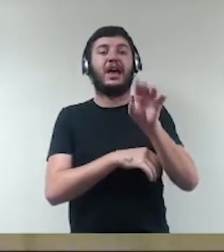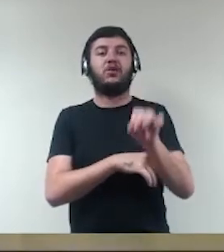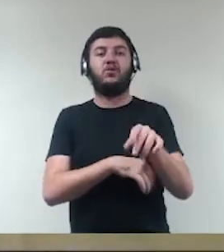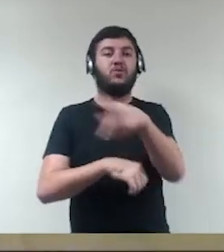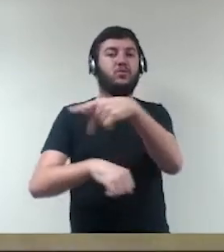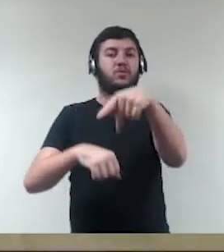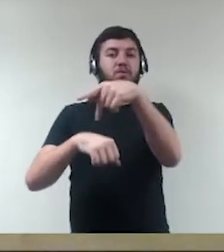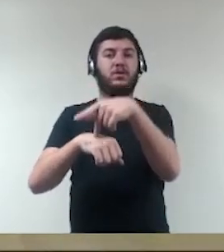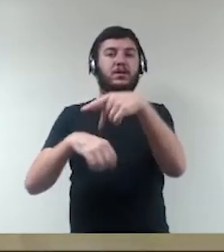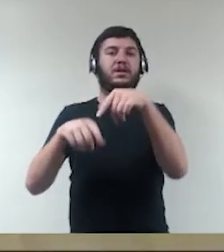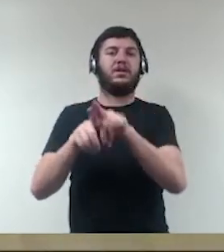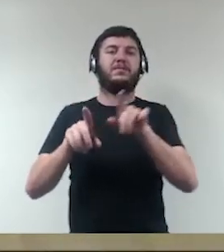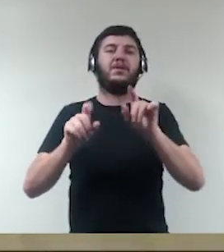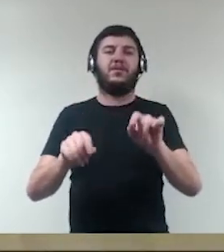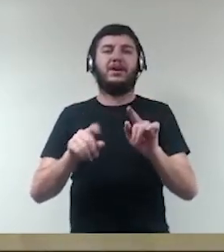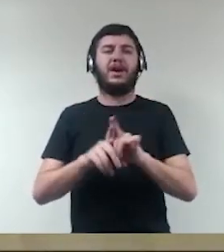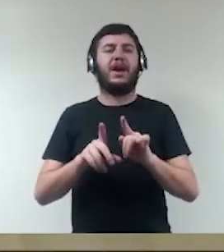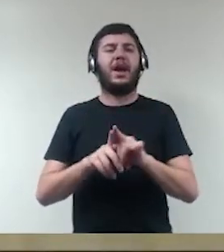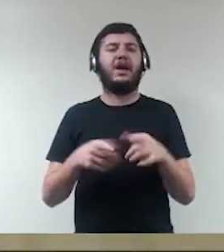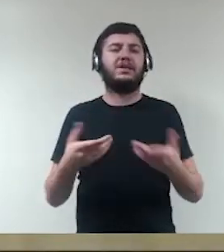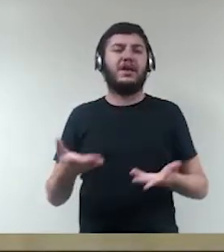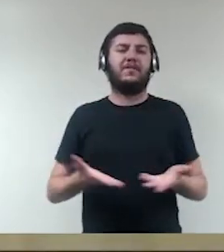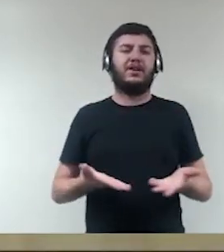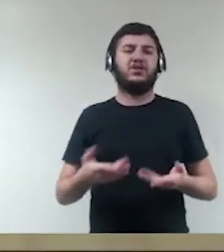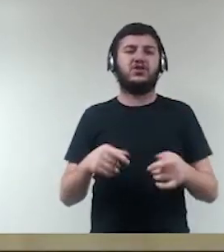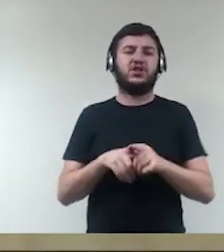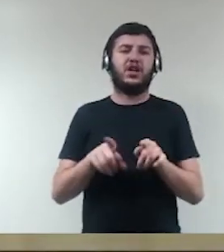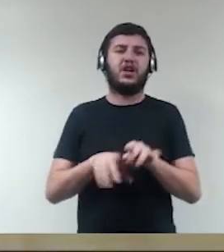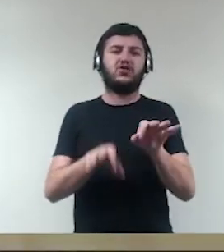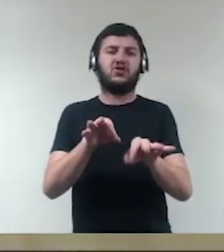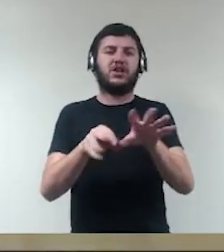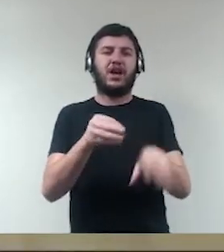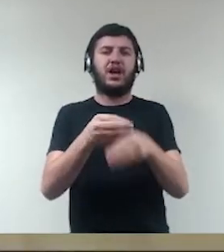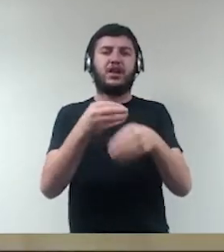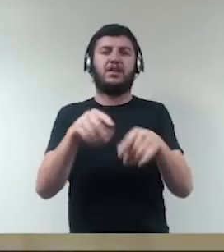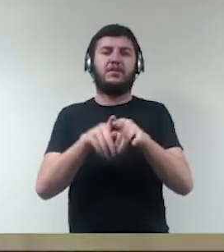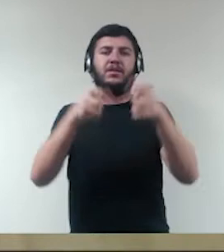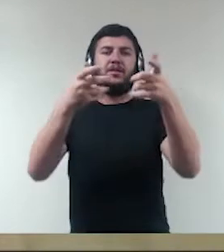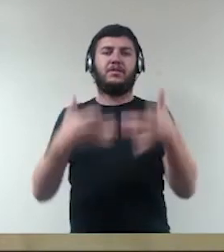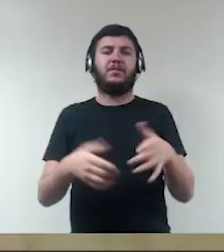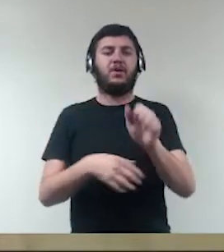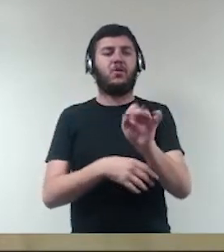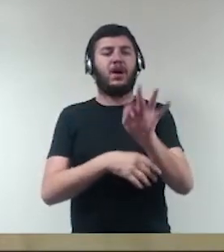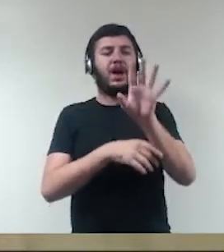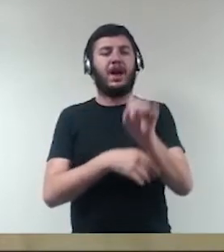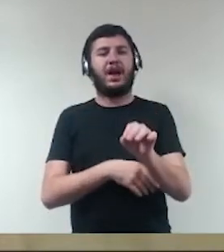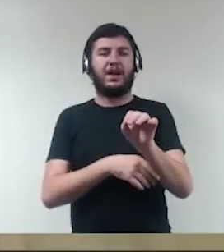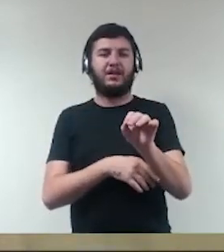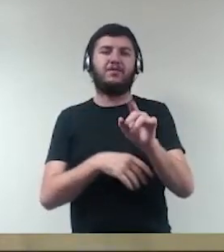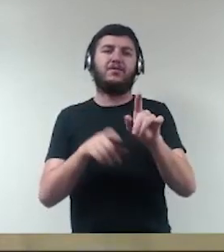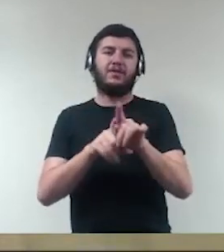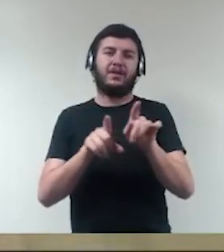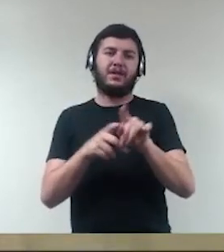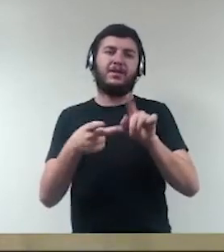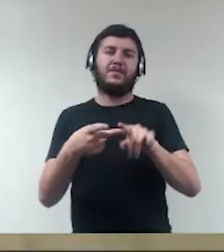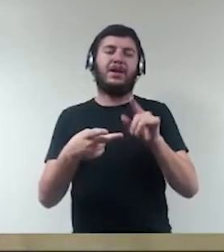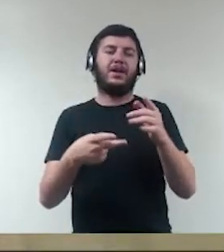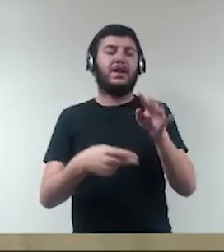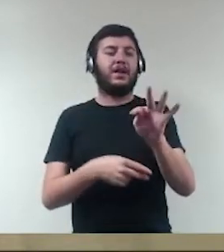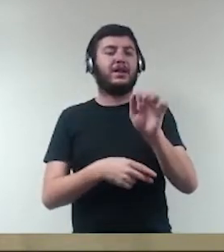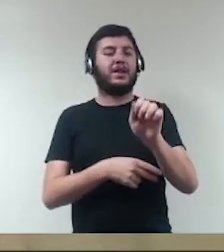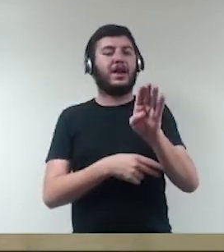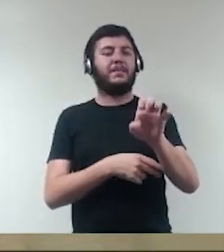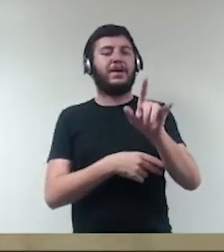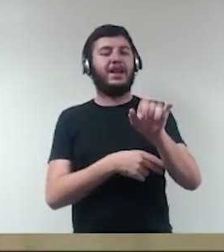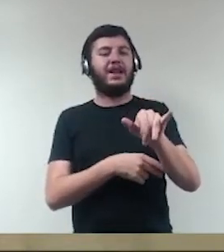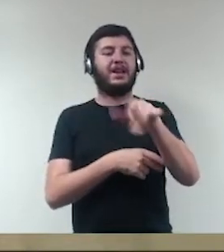as serventias extrajudiciais, então, estamos falando de atos de tabeliães e registradores oficiais,